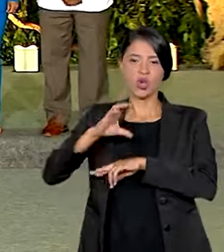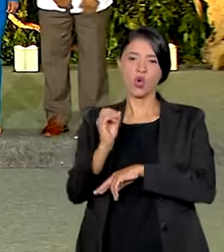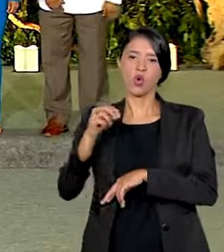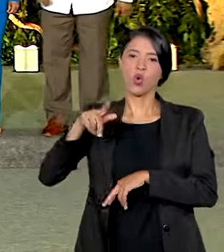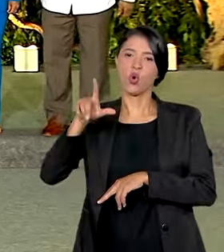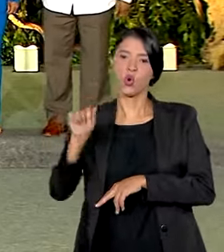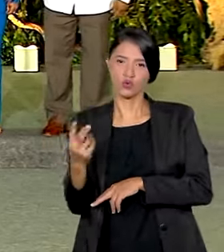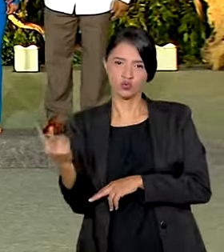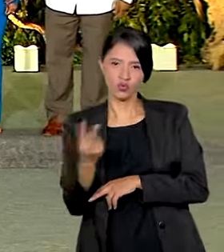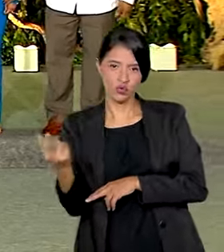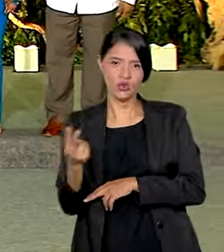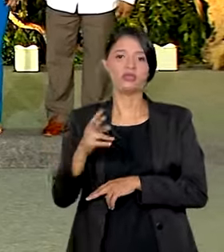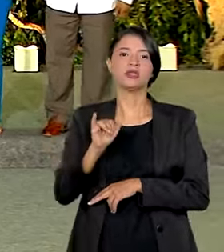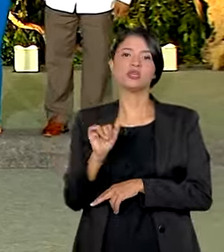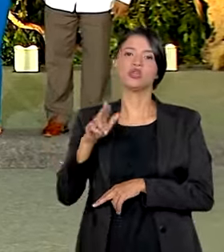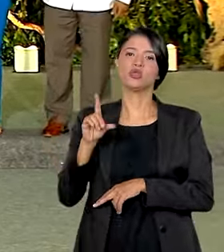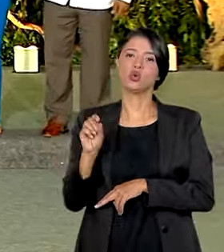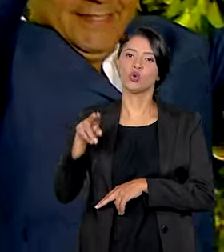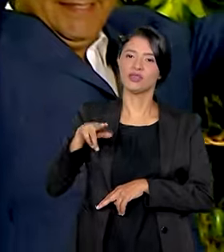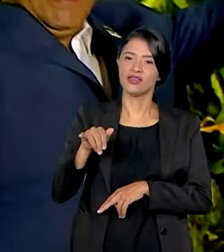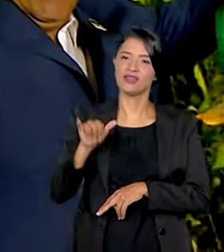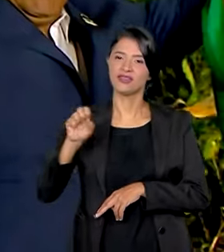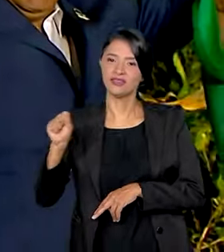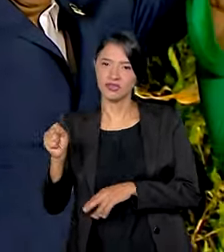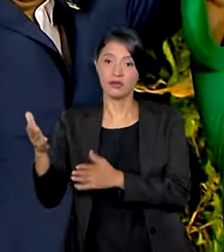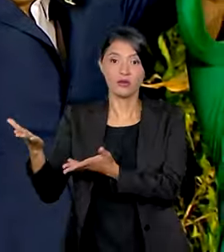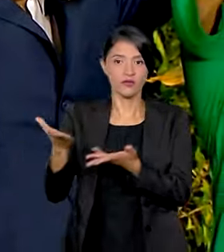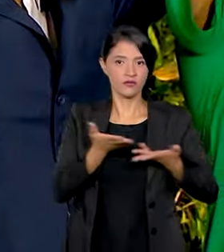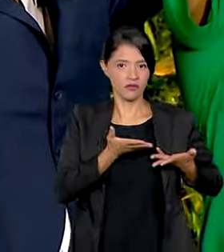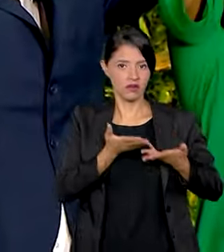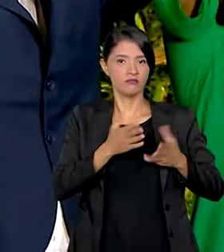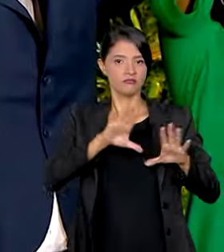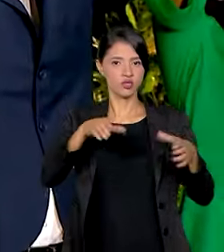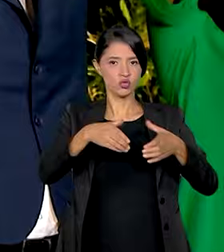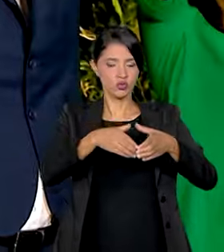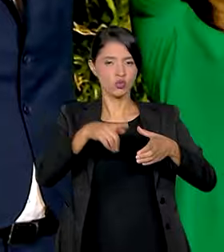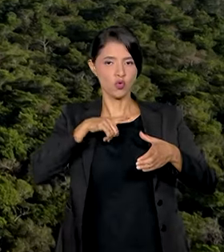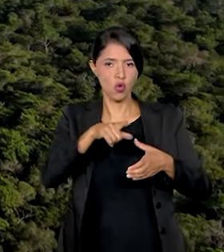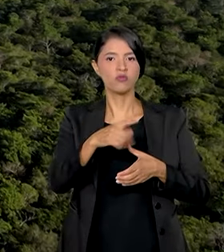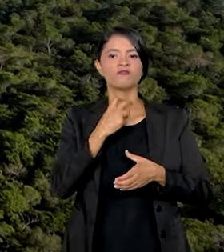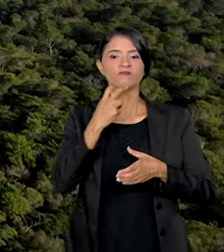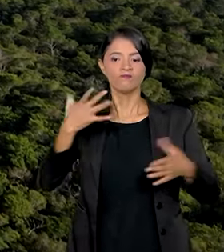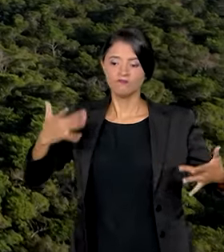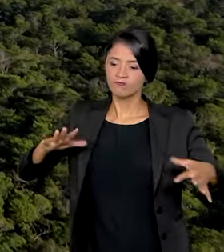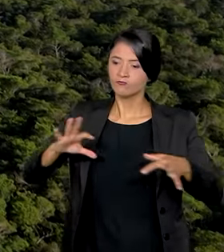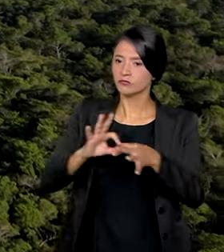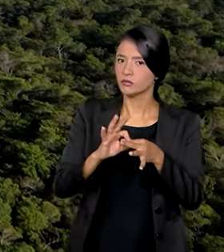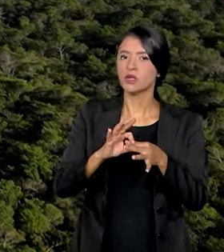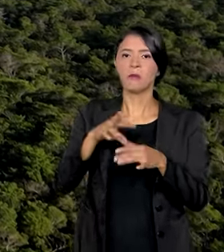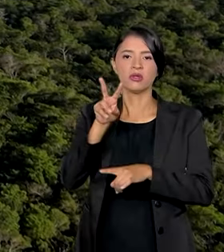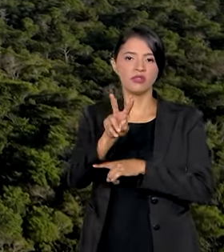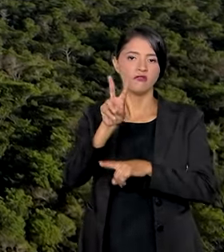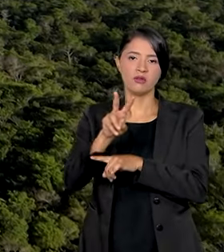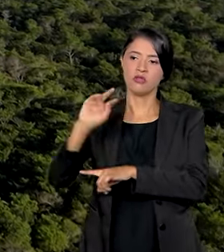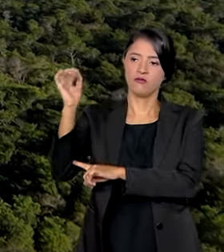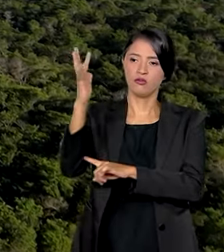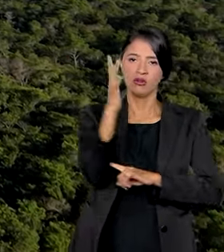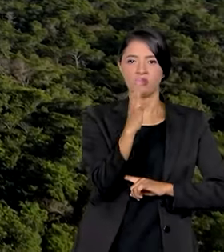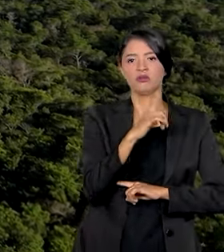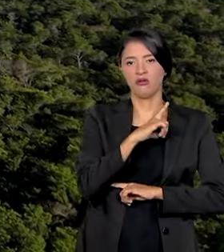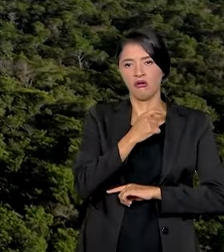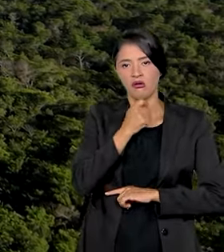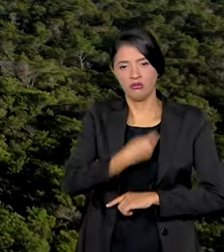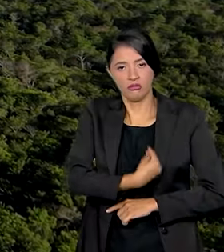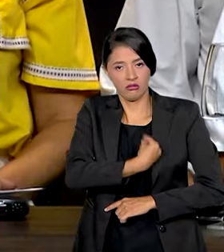Congos e da Indonésia foram convidados. A ideia é tornar o grupo uma voz unida na defesa do que resta das florestas tropicais